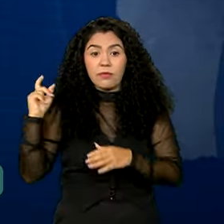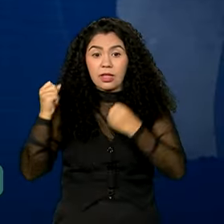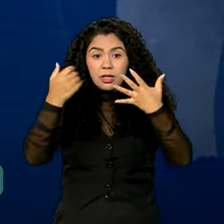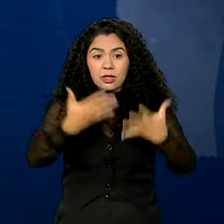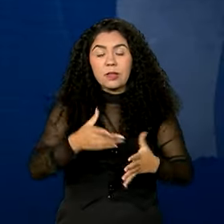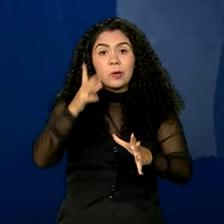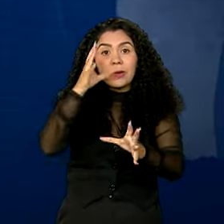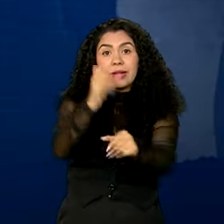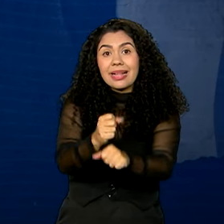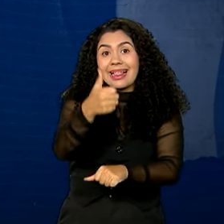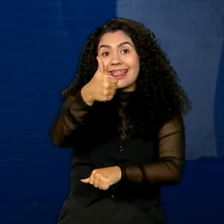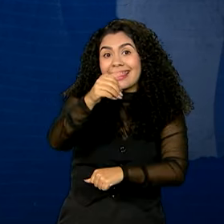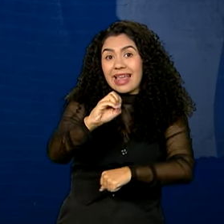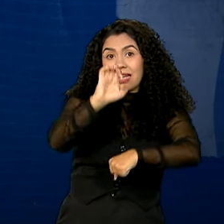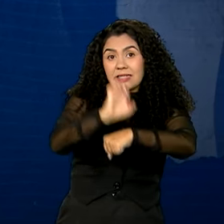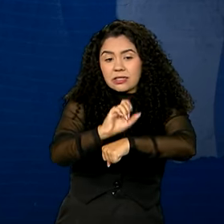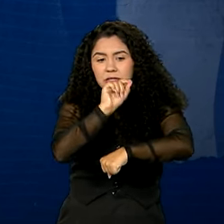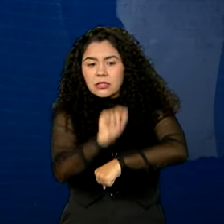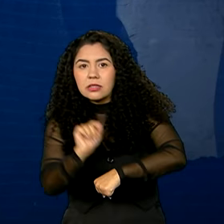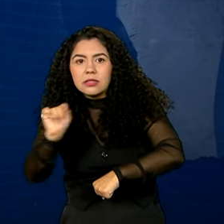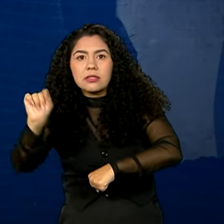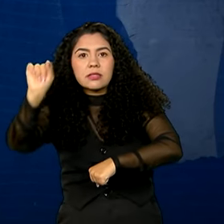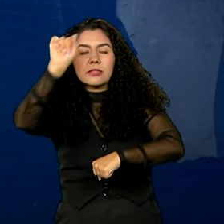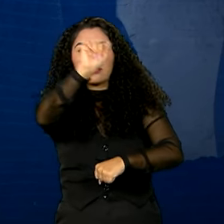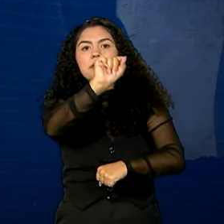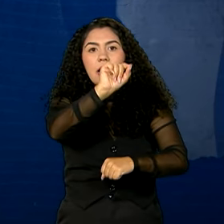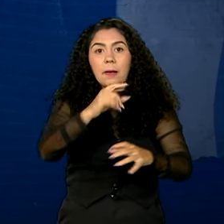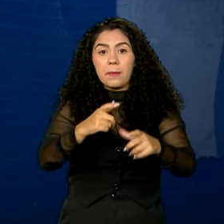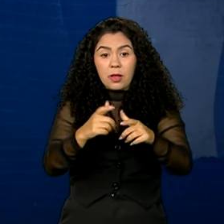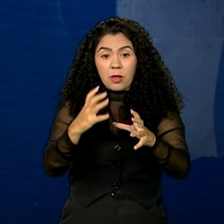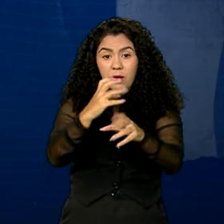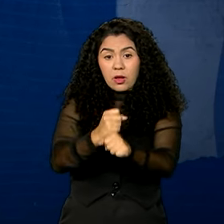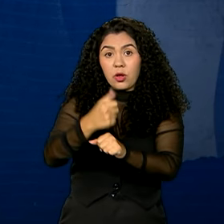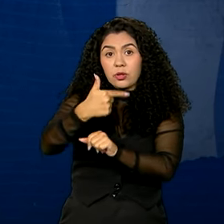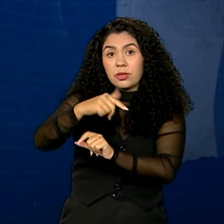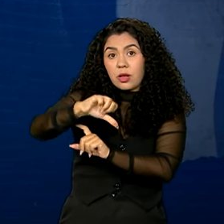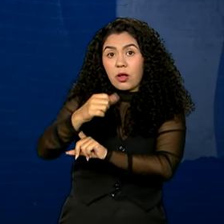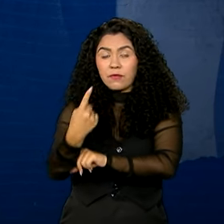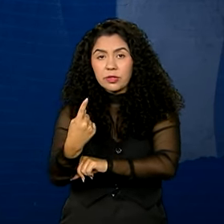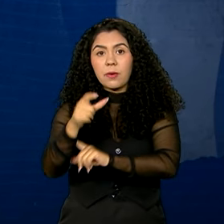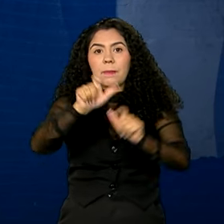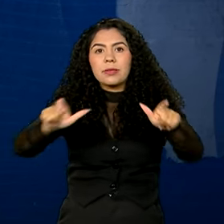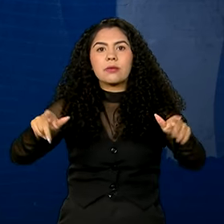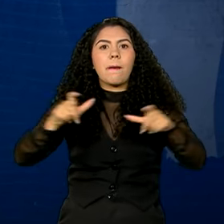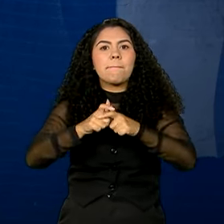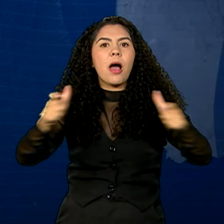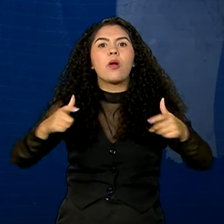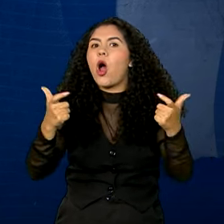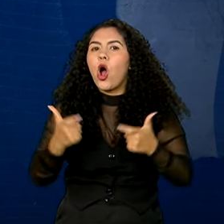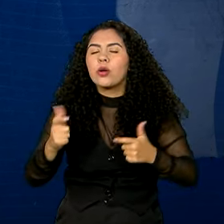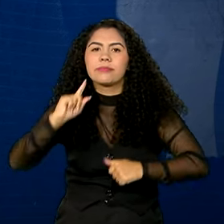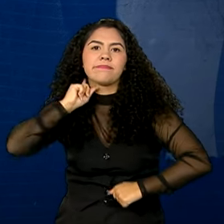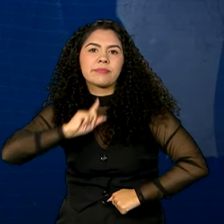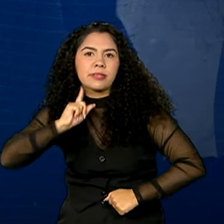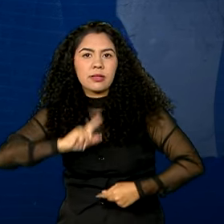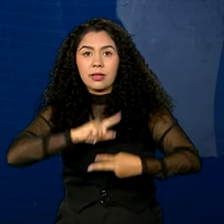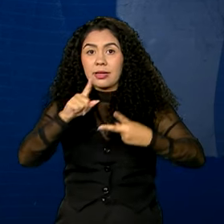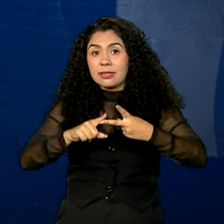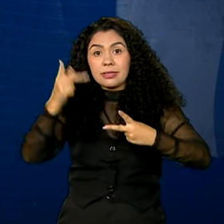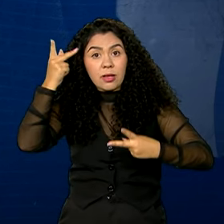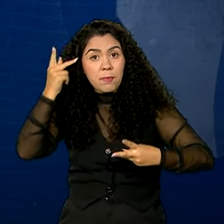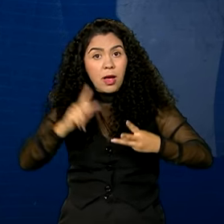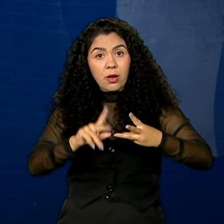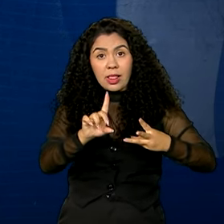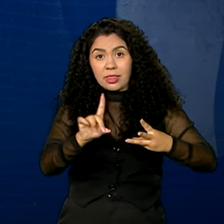em 10 estados. A maioria das pessoas, 291, estavam em Minas Gerais. São Paulo, Distrito Federal